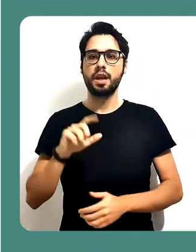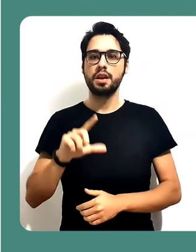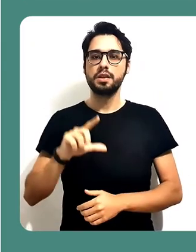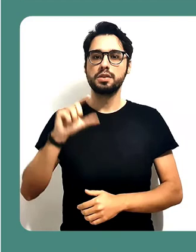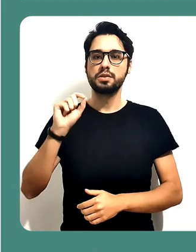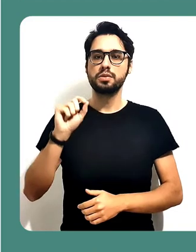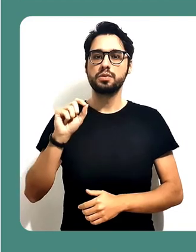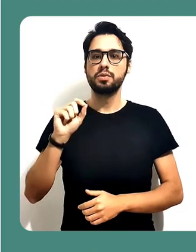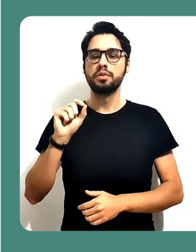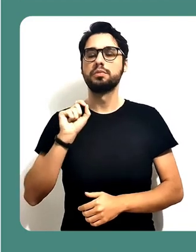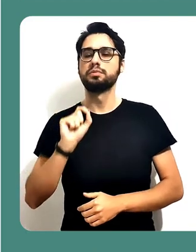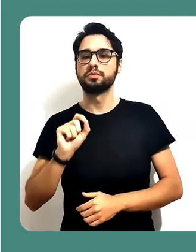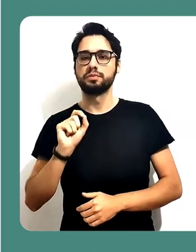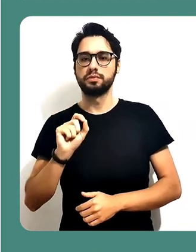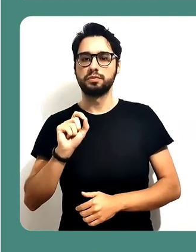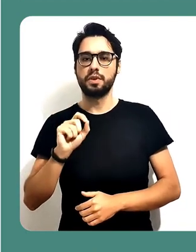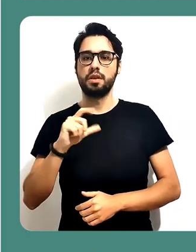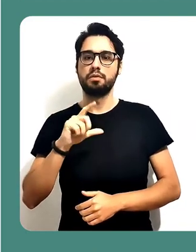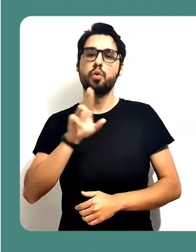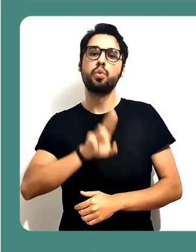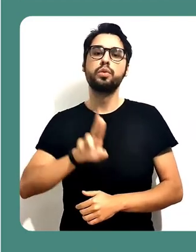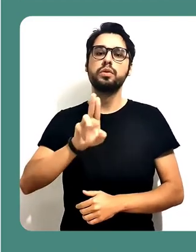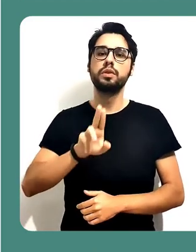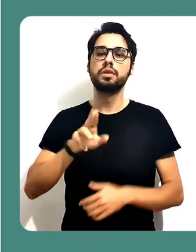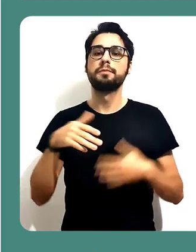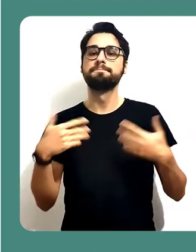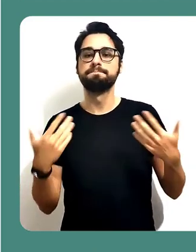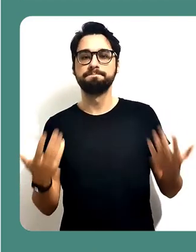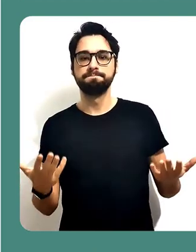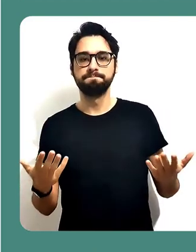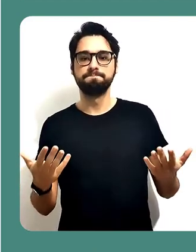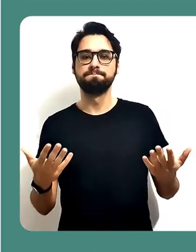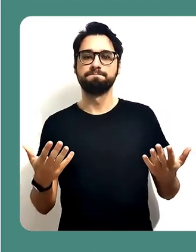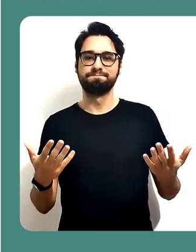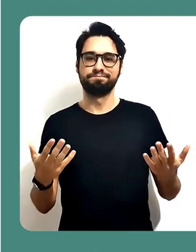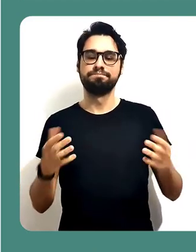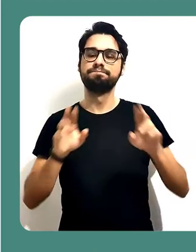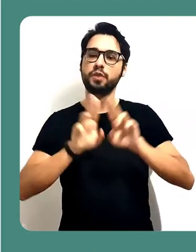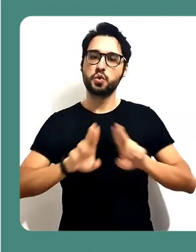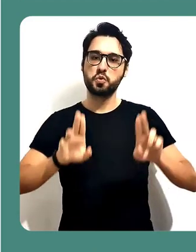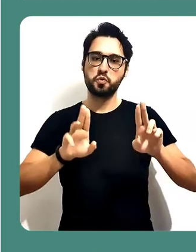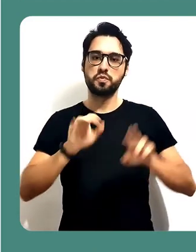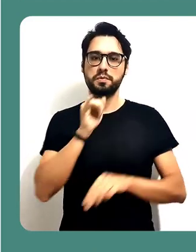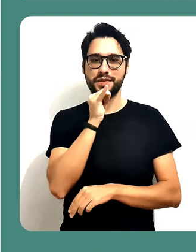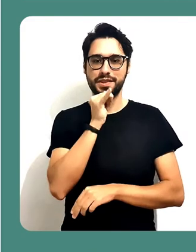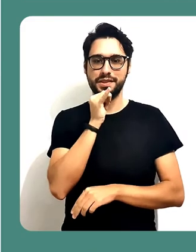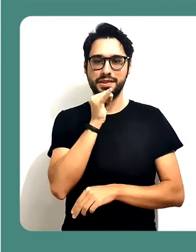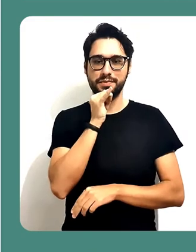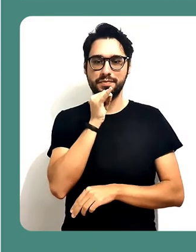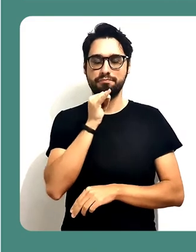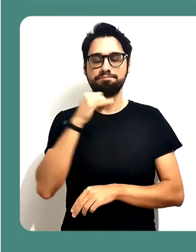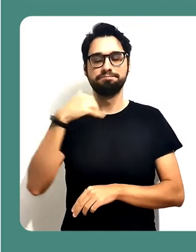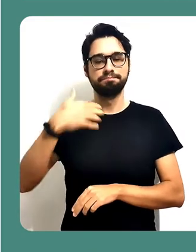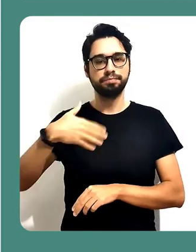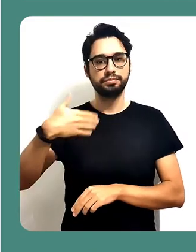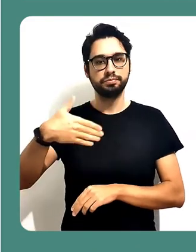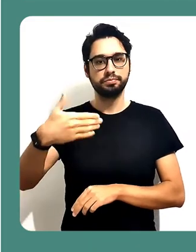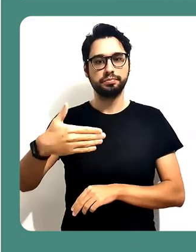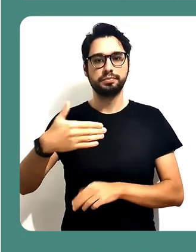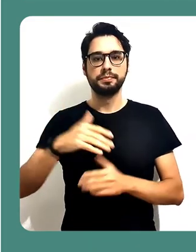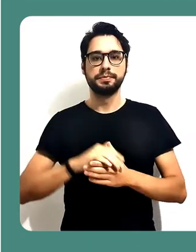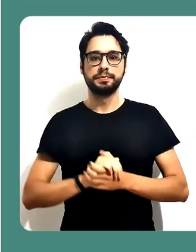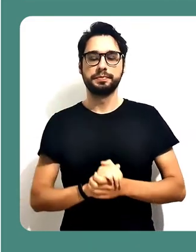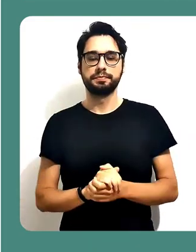Escolha aqui nessa segunda tela a universidade, no nosso caso, a Universidade Federal de Santa Catarina. Clique em